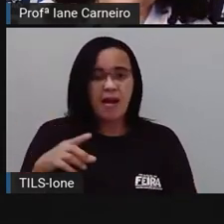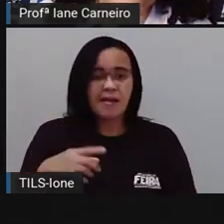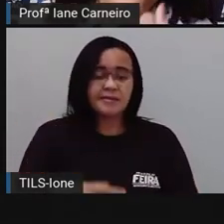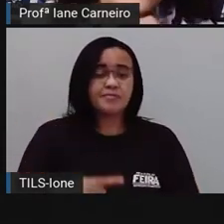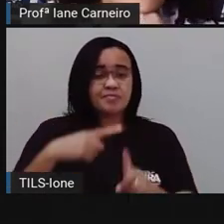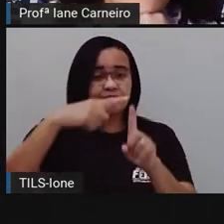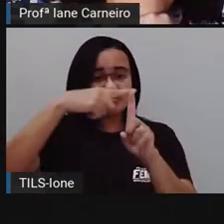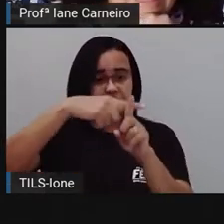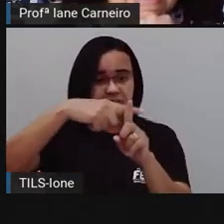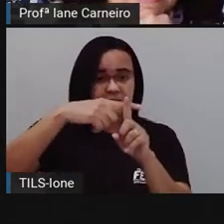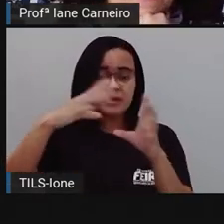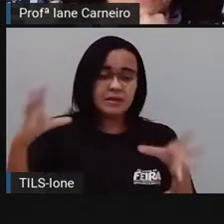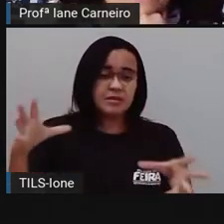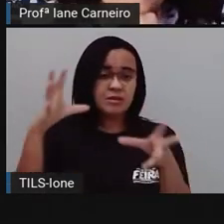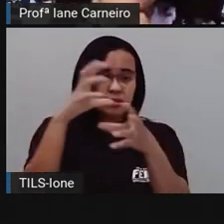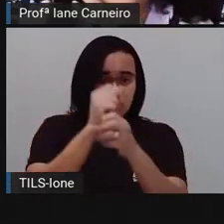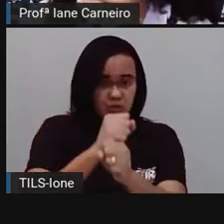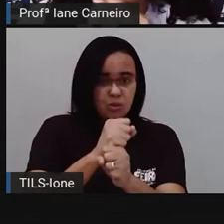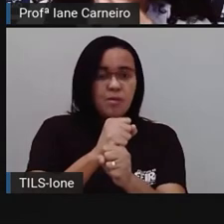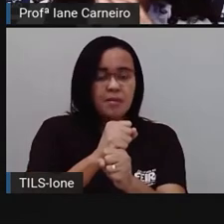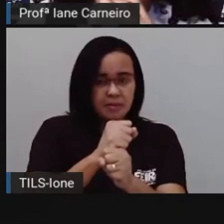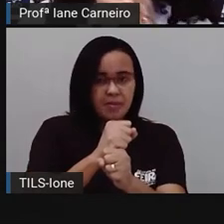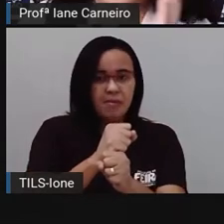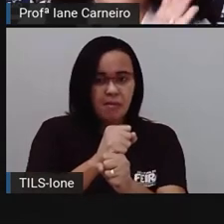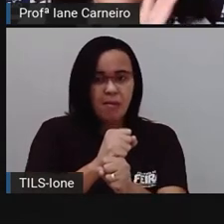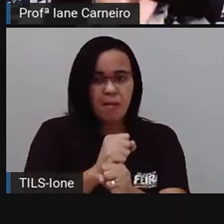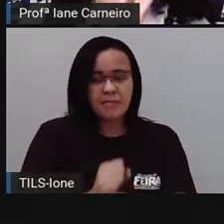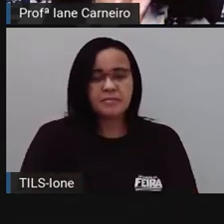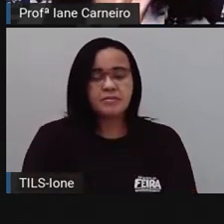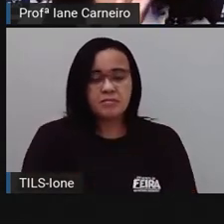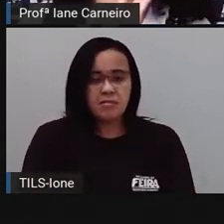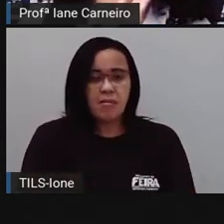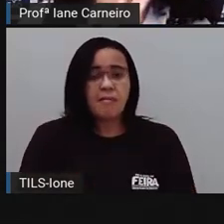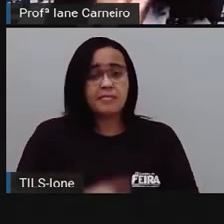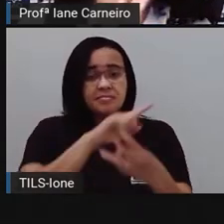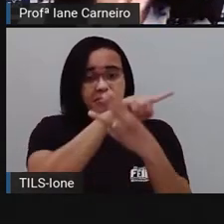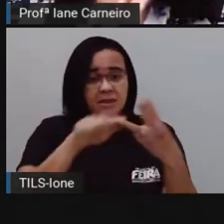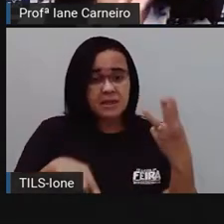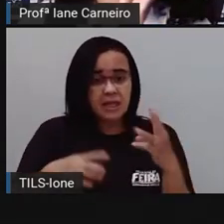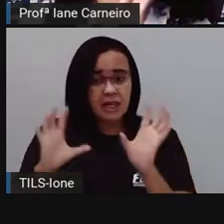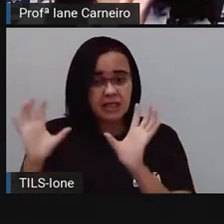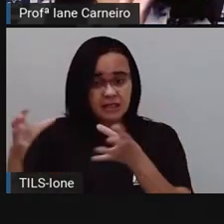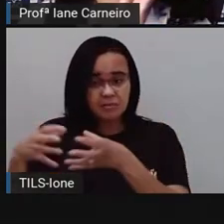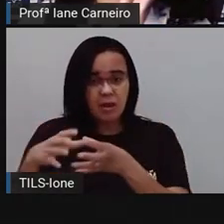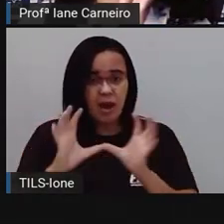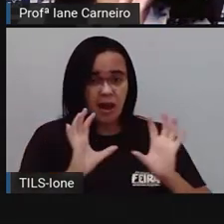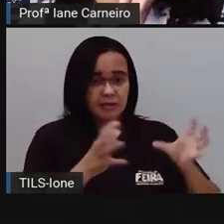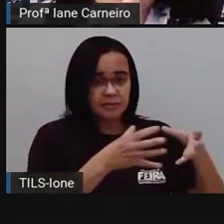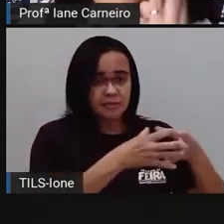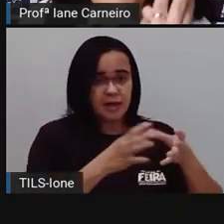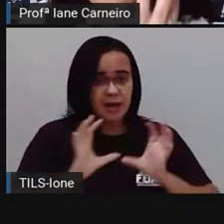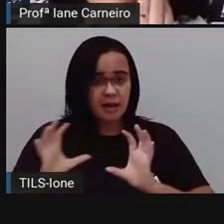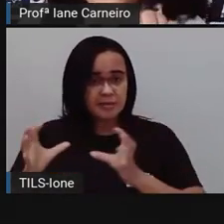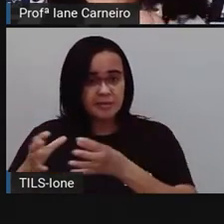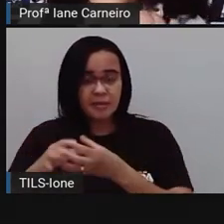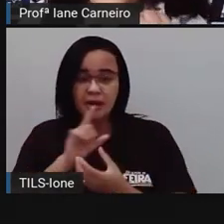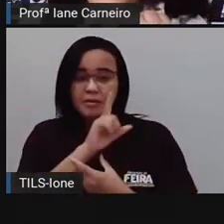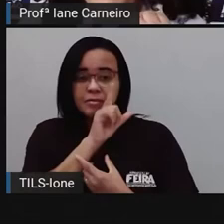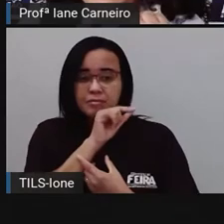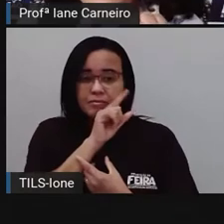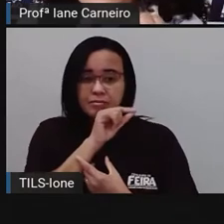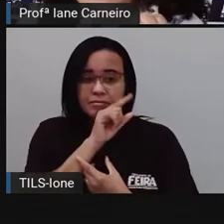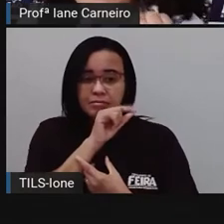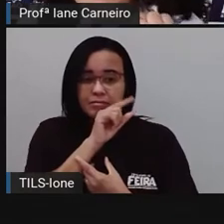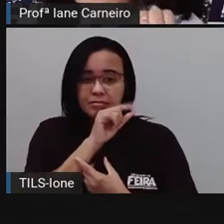sinal de mais, tá bom? Então, a gente vai pegar as três quantidades, ó. Porque foram três animais, Três espécies que ela